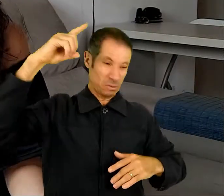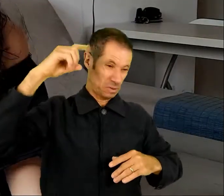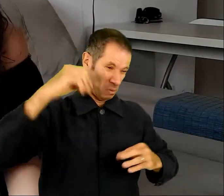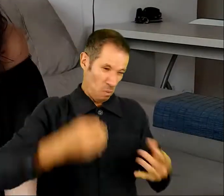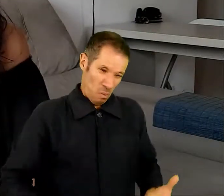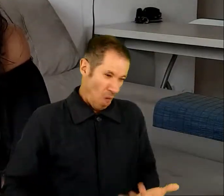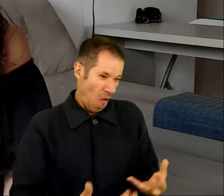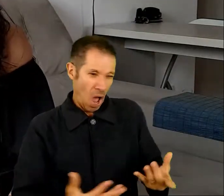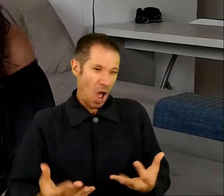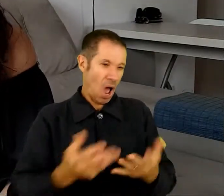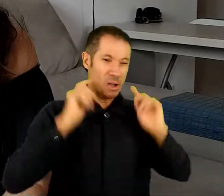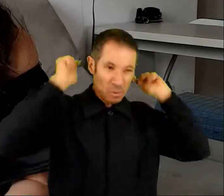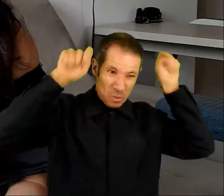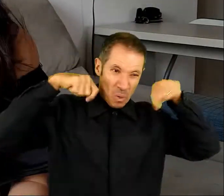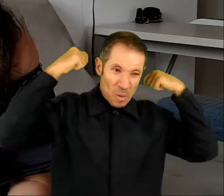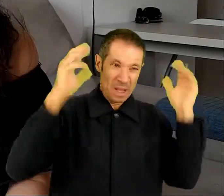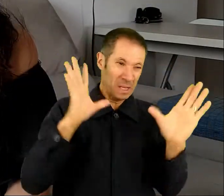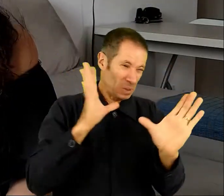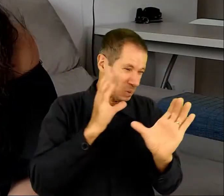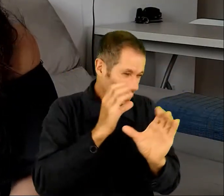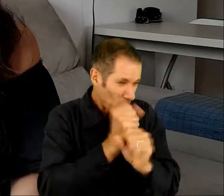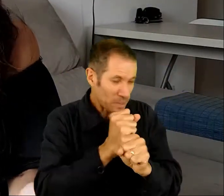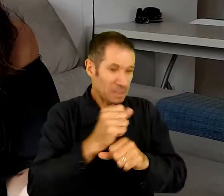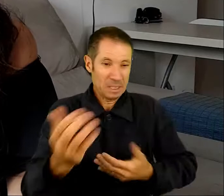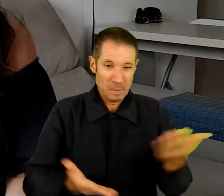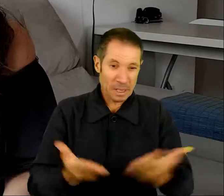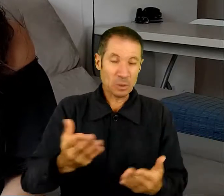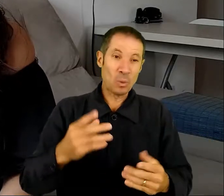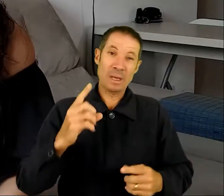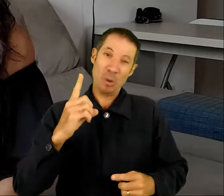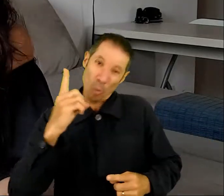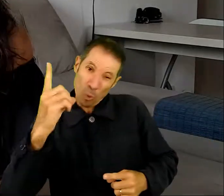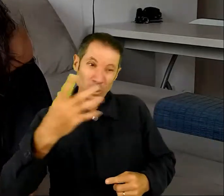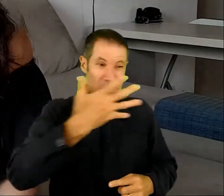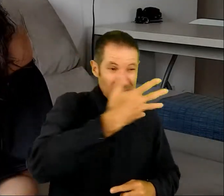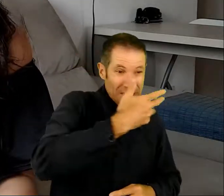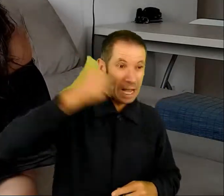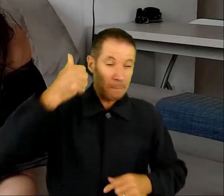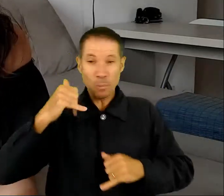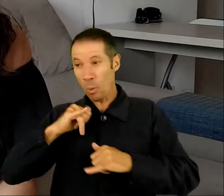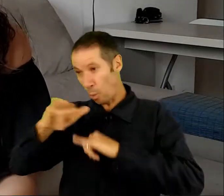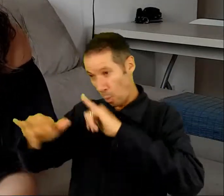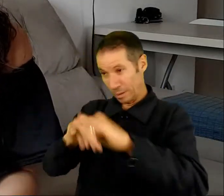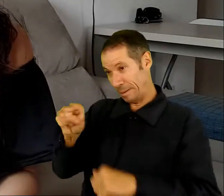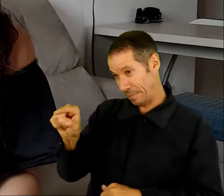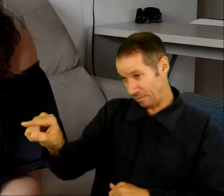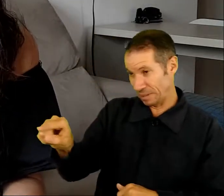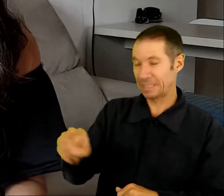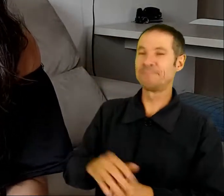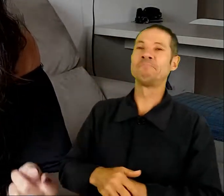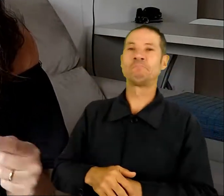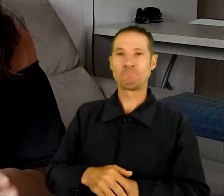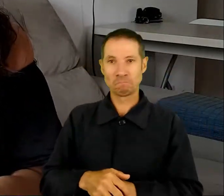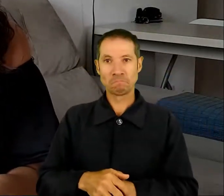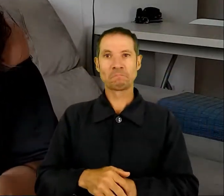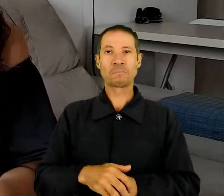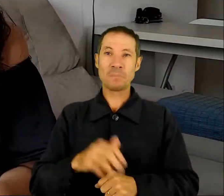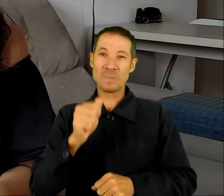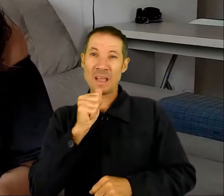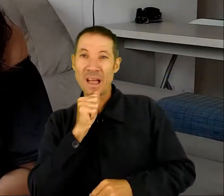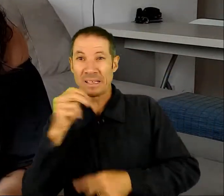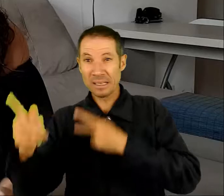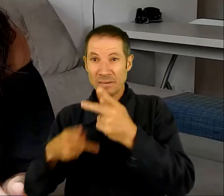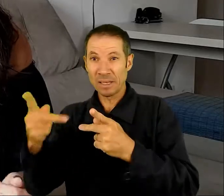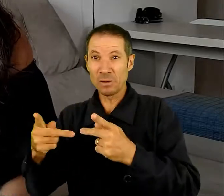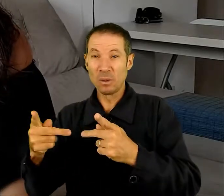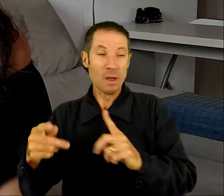totalmente as ovelhas e os empregados, e eu fui o único que escapou para contar para você. Enquanto ele ainda estava falando,